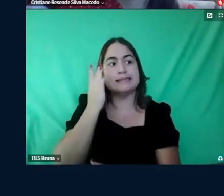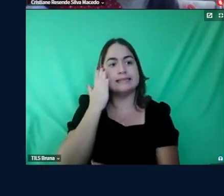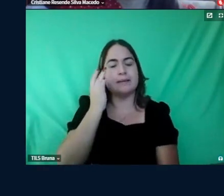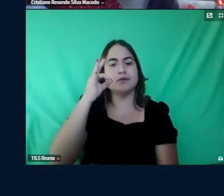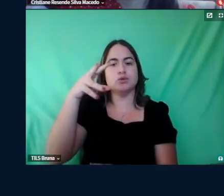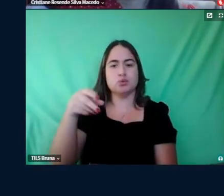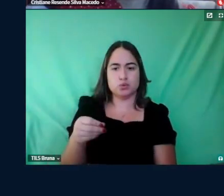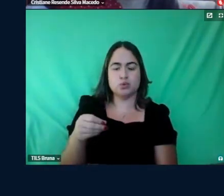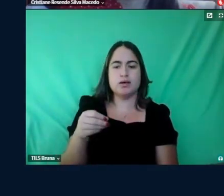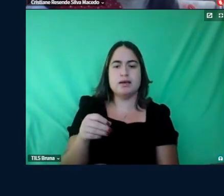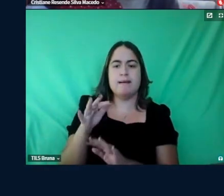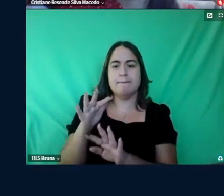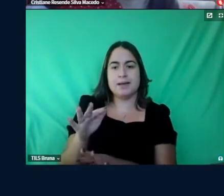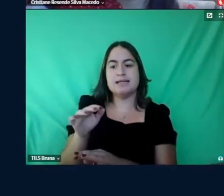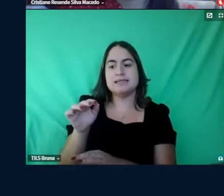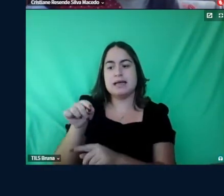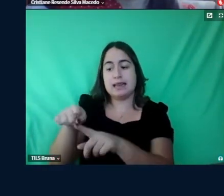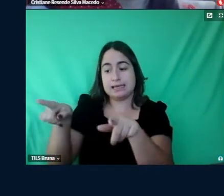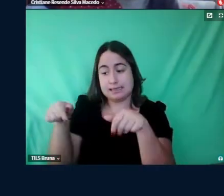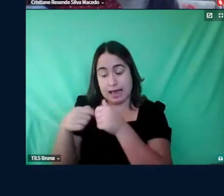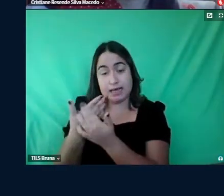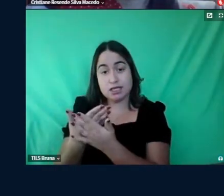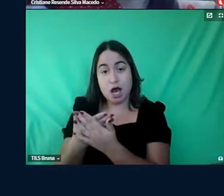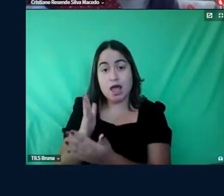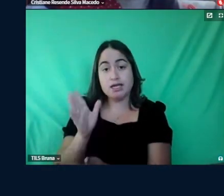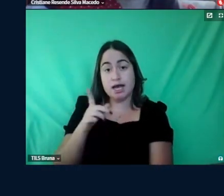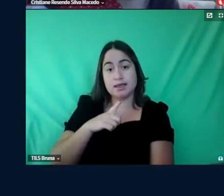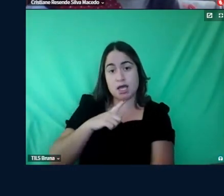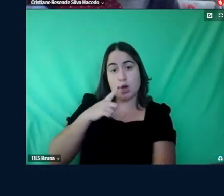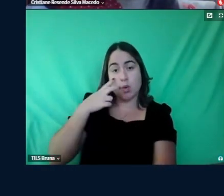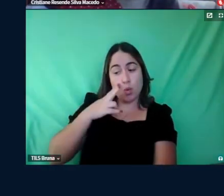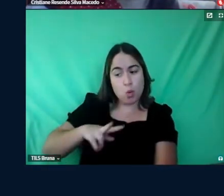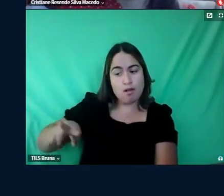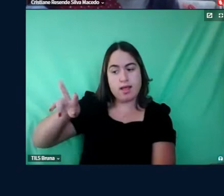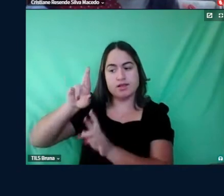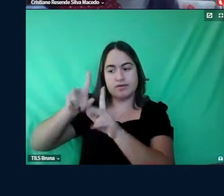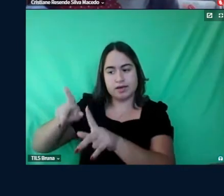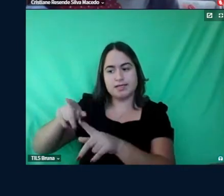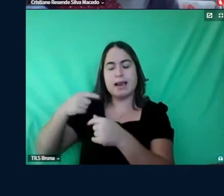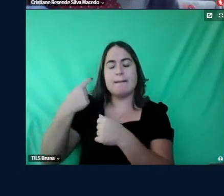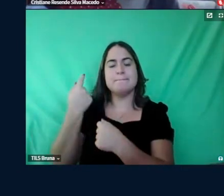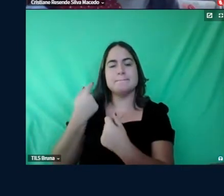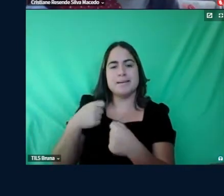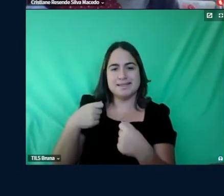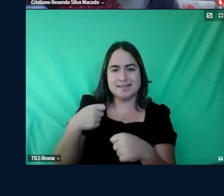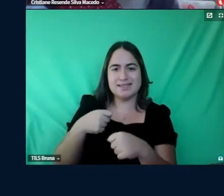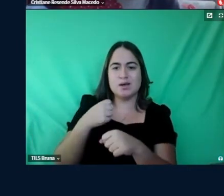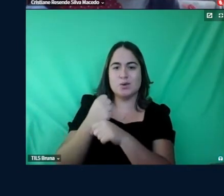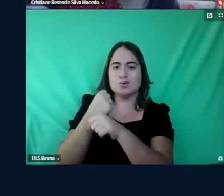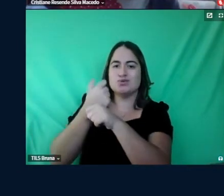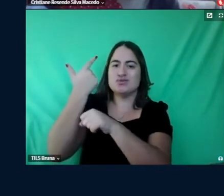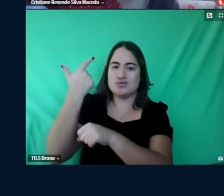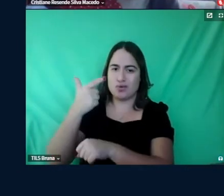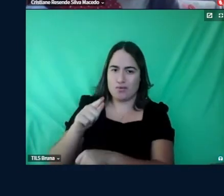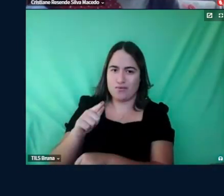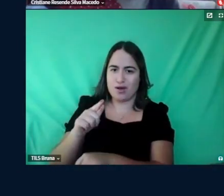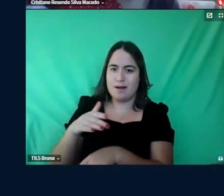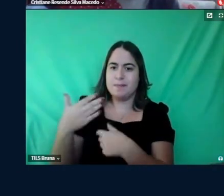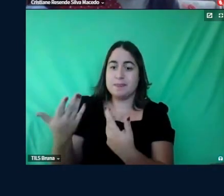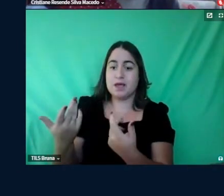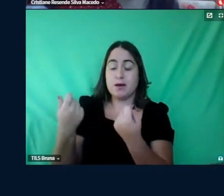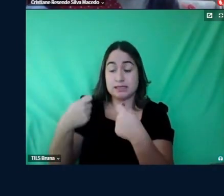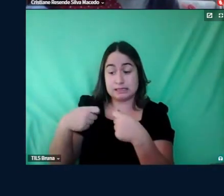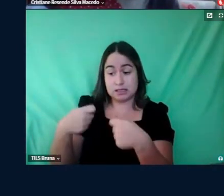eu vou ter um olhar diferente mas ela vai ter que construir de novo e talvez a construção seja diferente então pras necessidades do